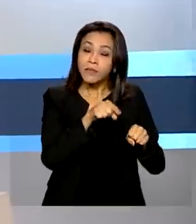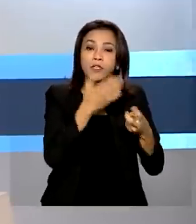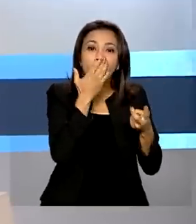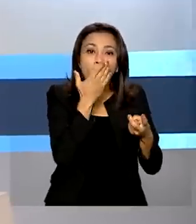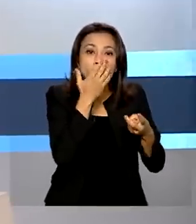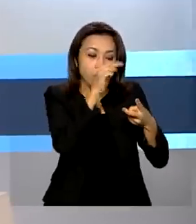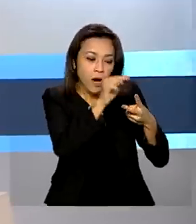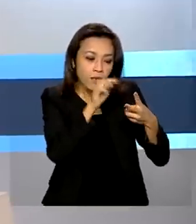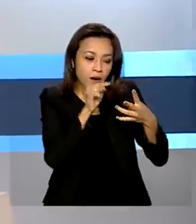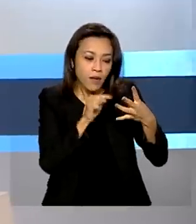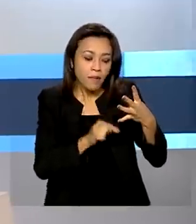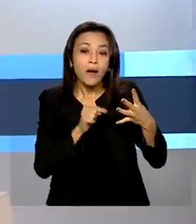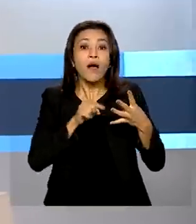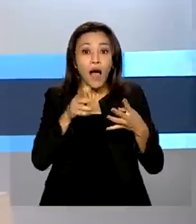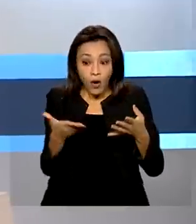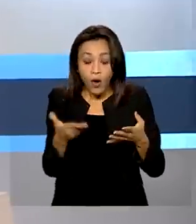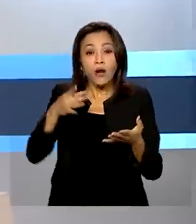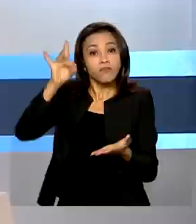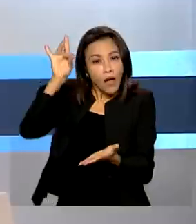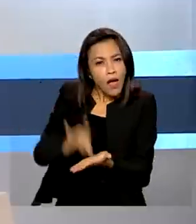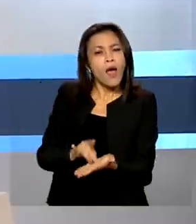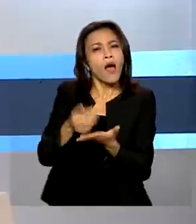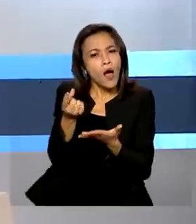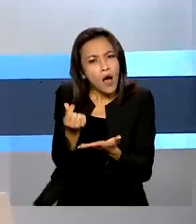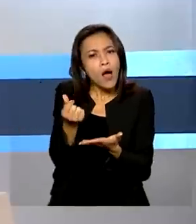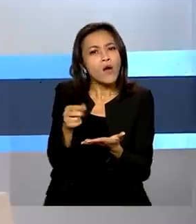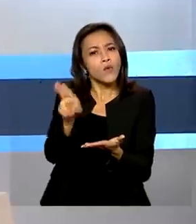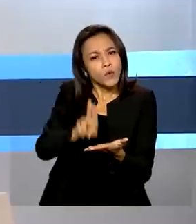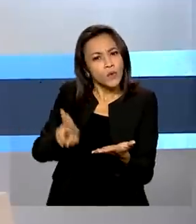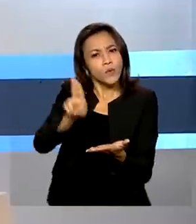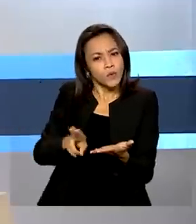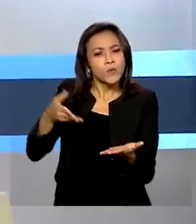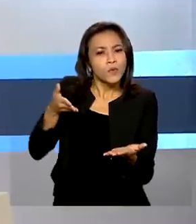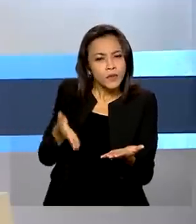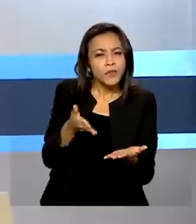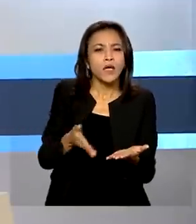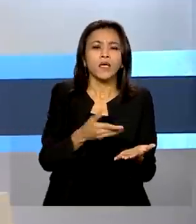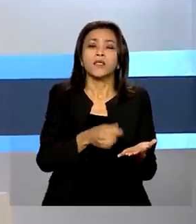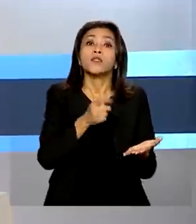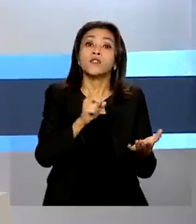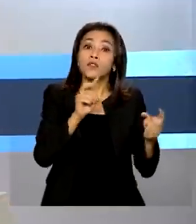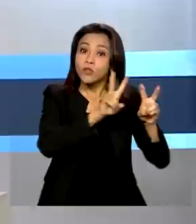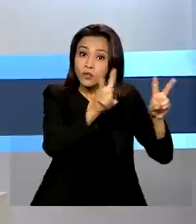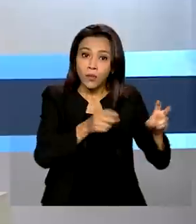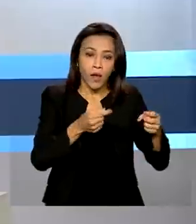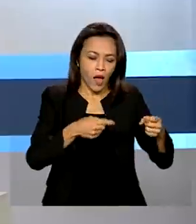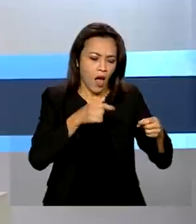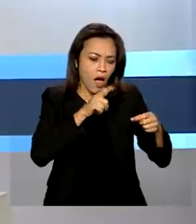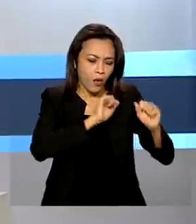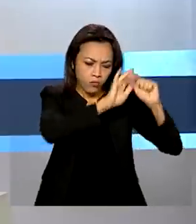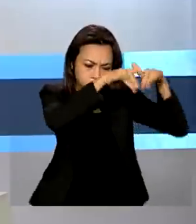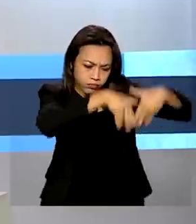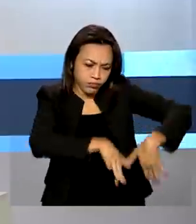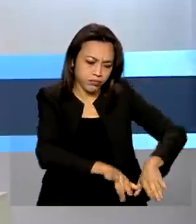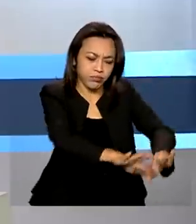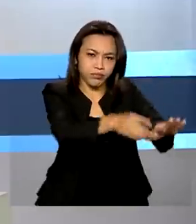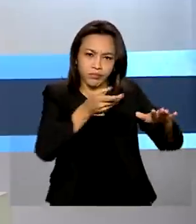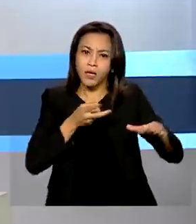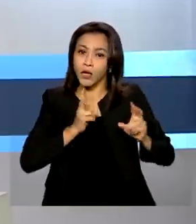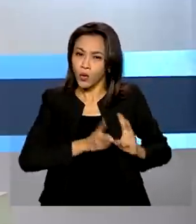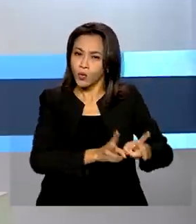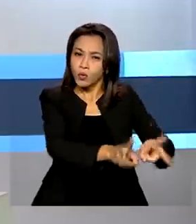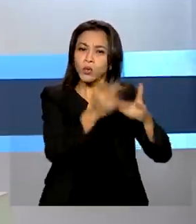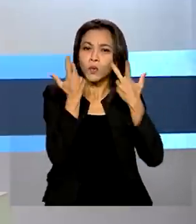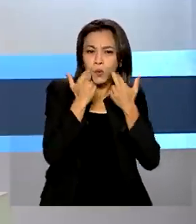sinaliza o custo real da energia gerada. As condições de geração nas usinas hidrelétricas seguem